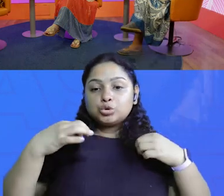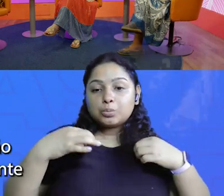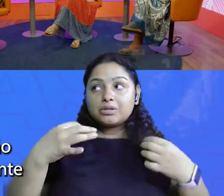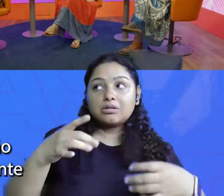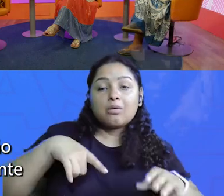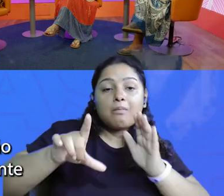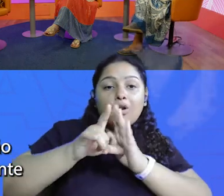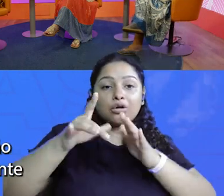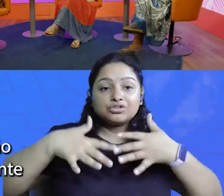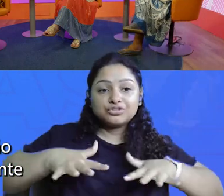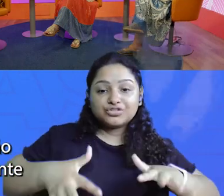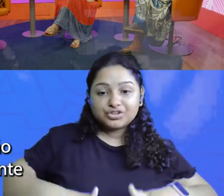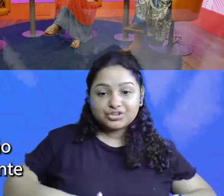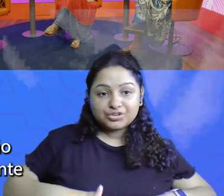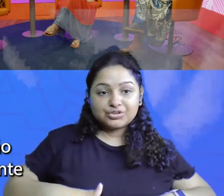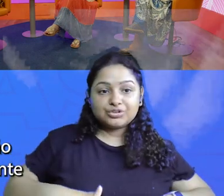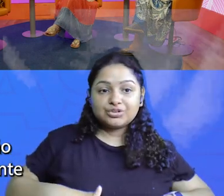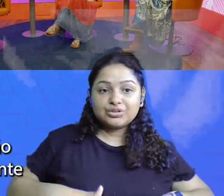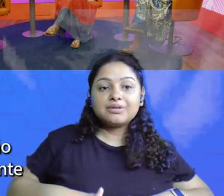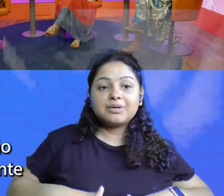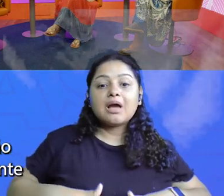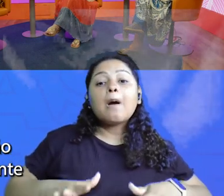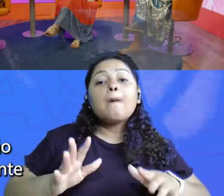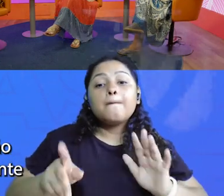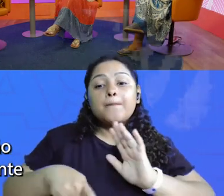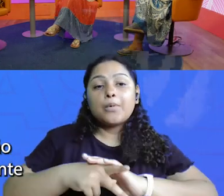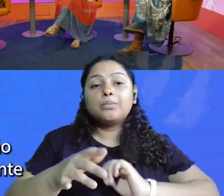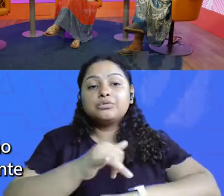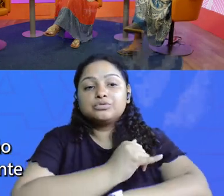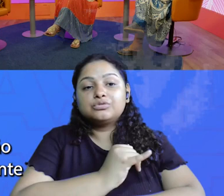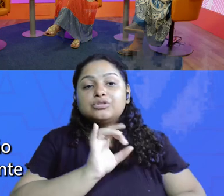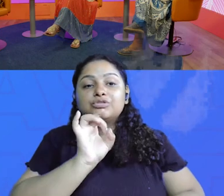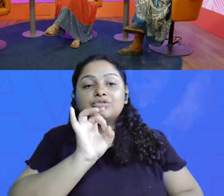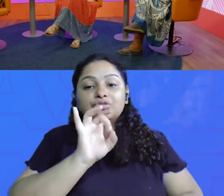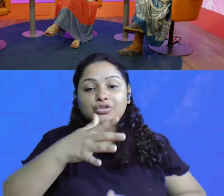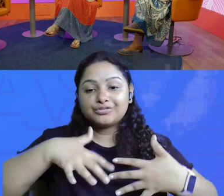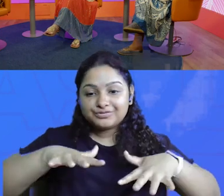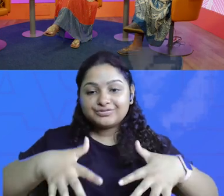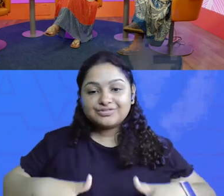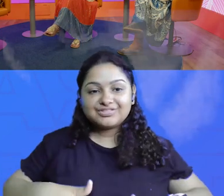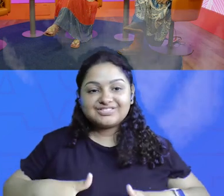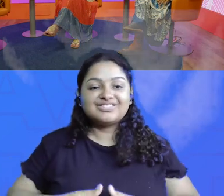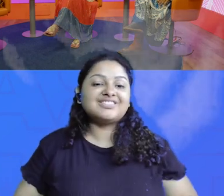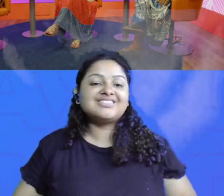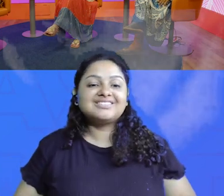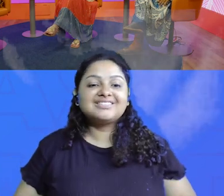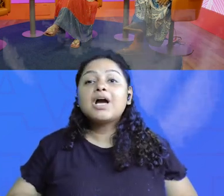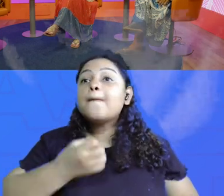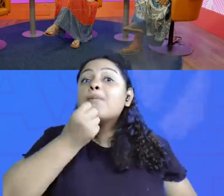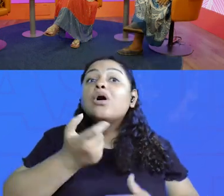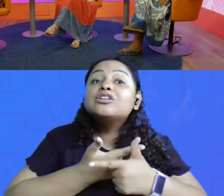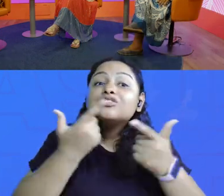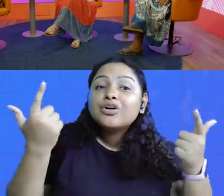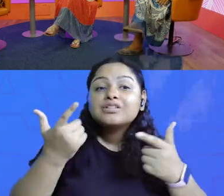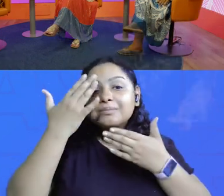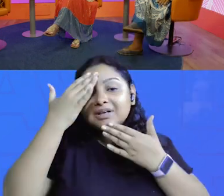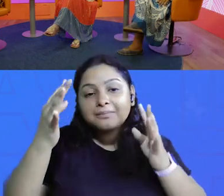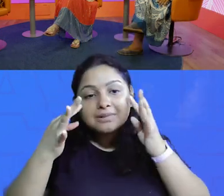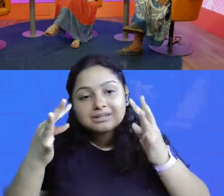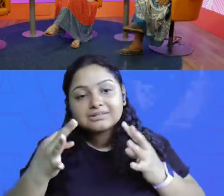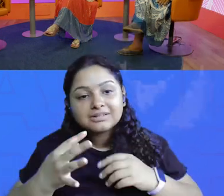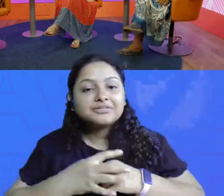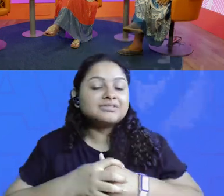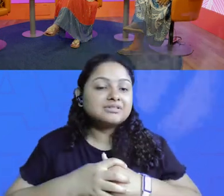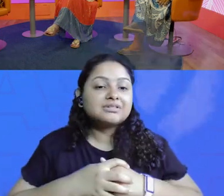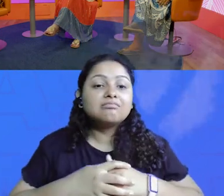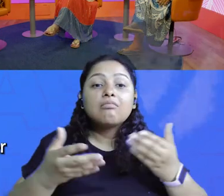moda, eu tenho uma loja de vestidos que são vestidos do bebê até o plus size somente vestidos, é a vestida de saia. Que maravilha! Boa sorte para